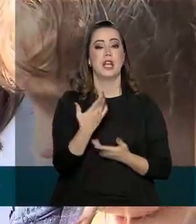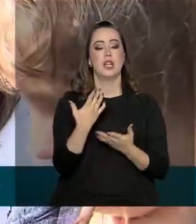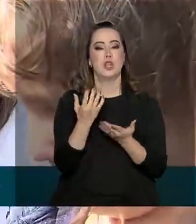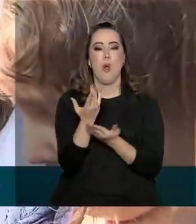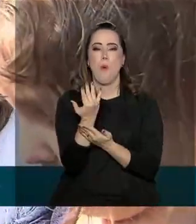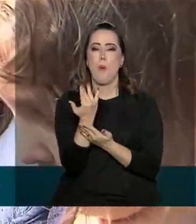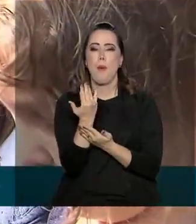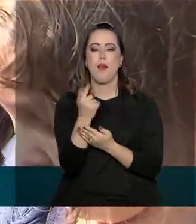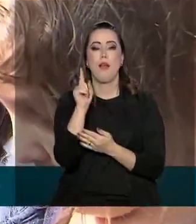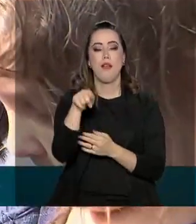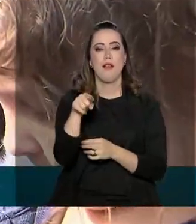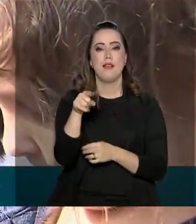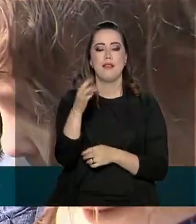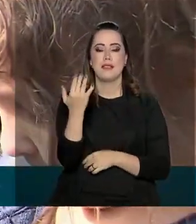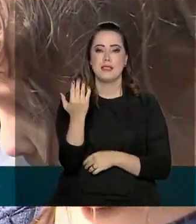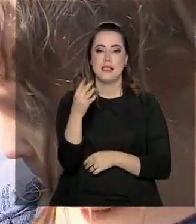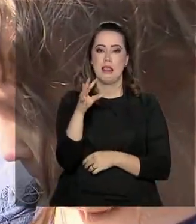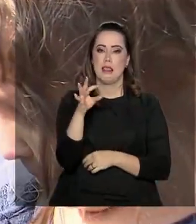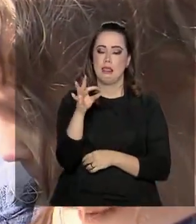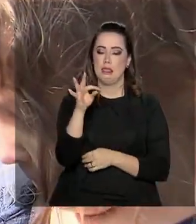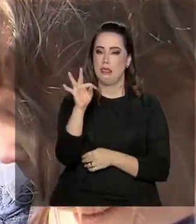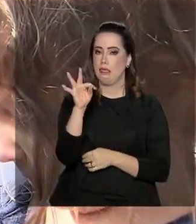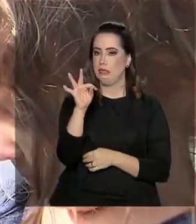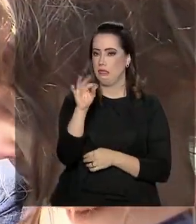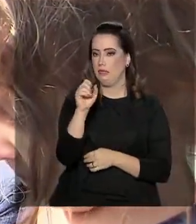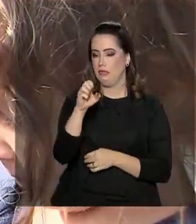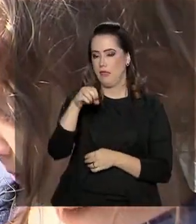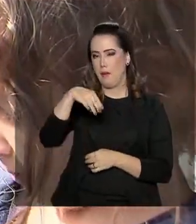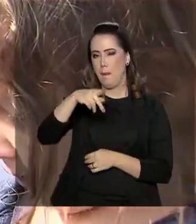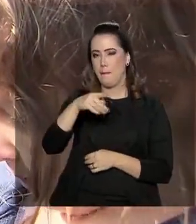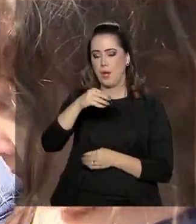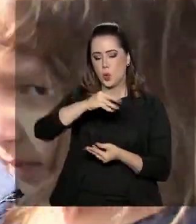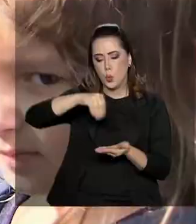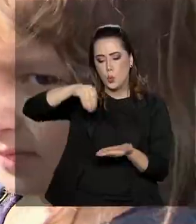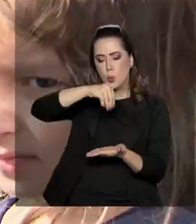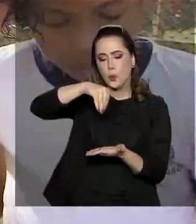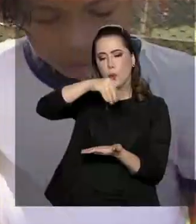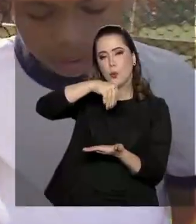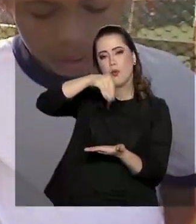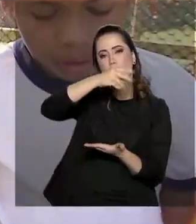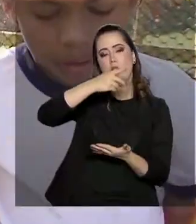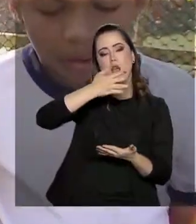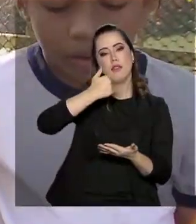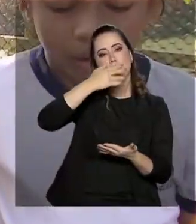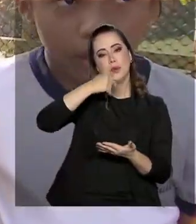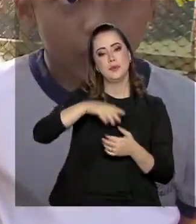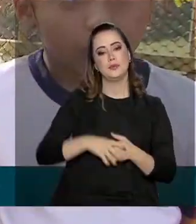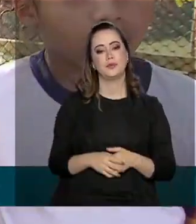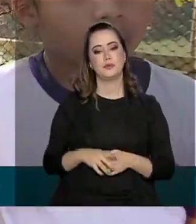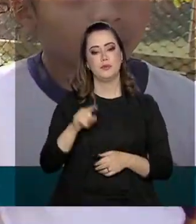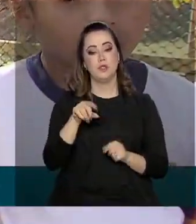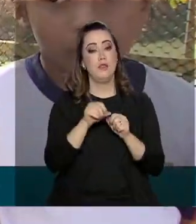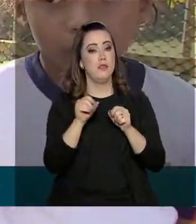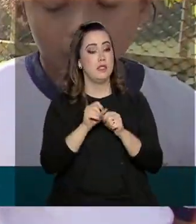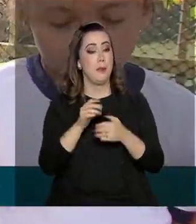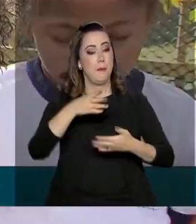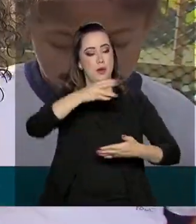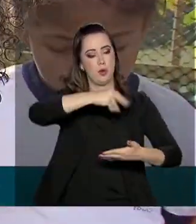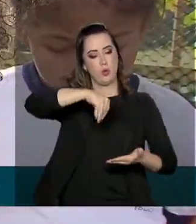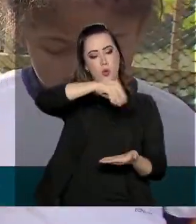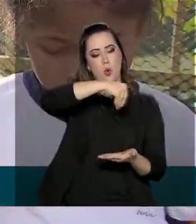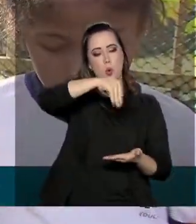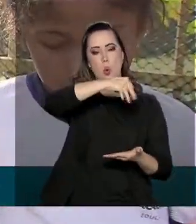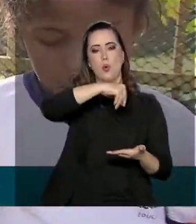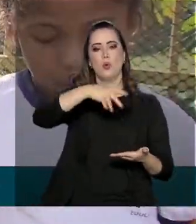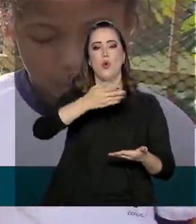É um tempero. Um tempero? Eu sei. E põe na comida. A gente está fazendo isso para a comida, para a